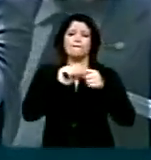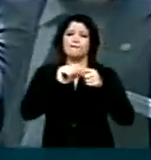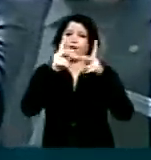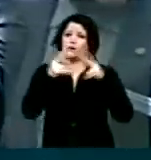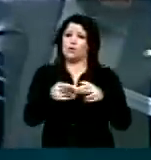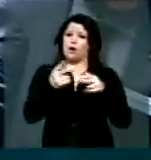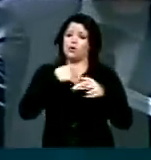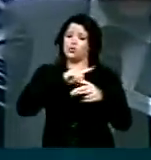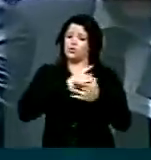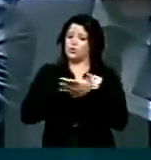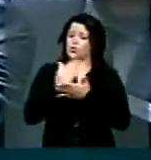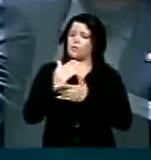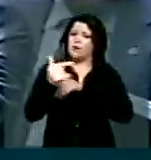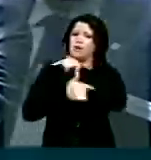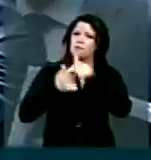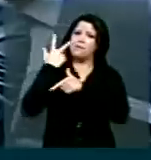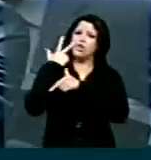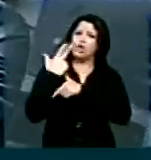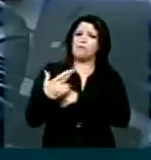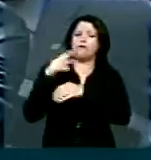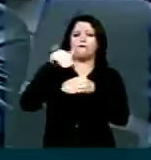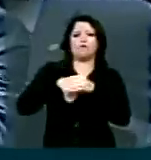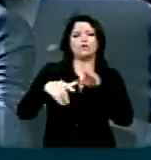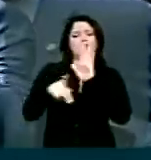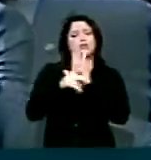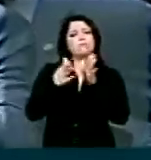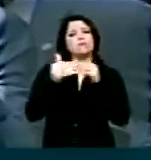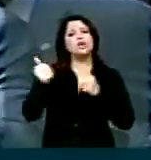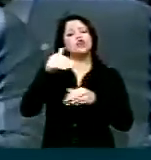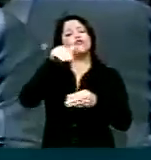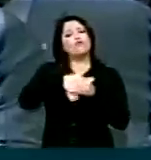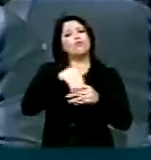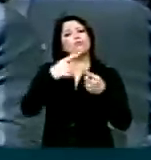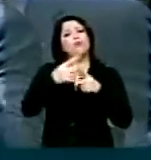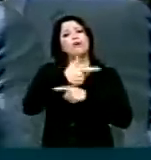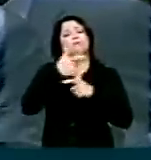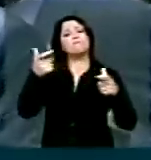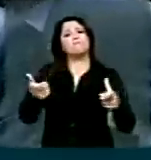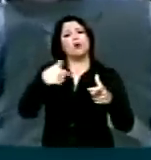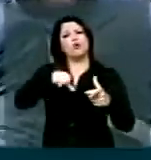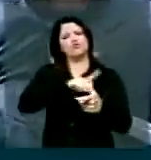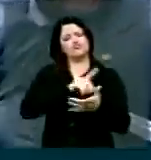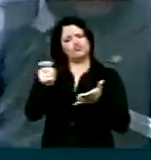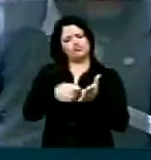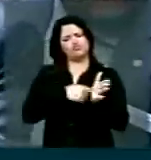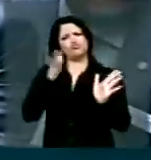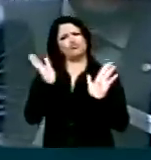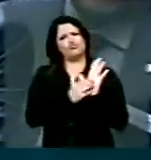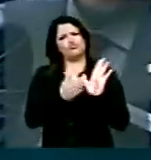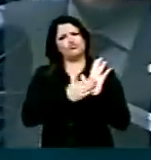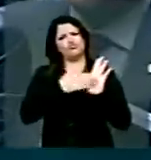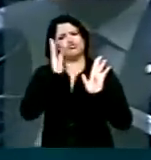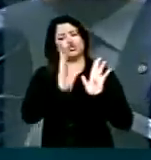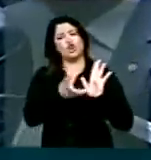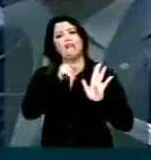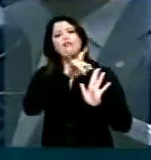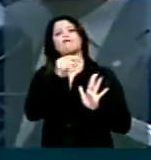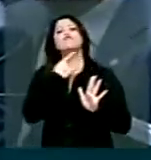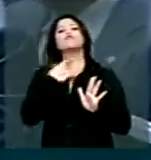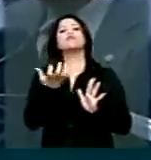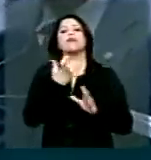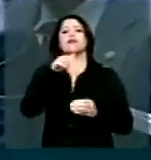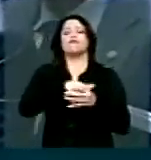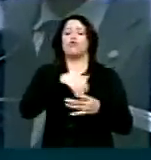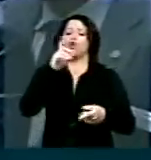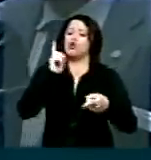a gente inicie o procedimento de votação do requerimento de urgência, porque a maioria assinou e quer sim fazer votar a